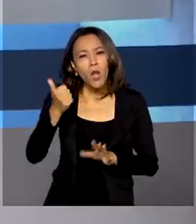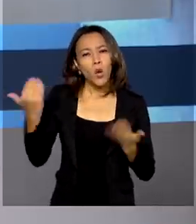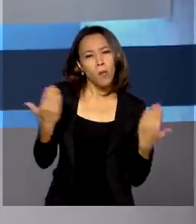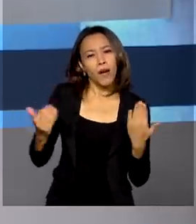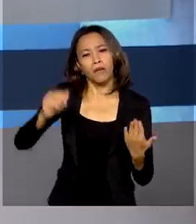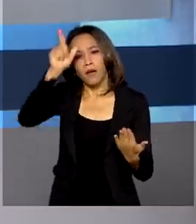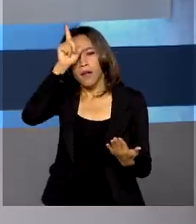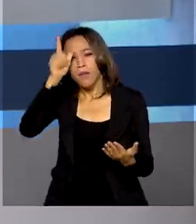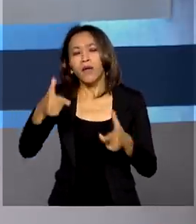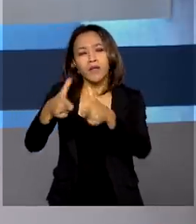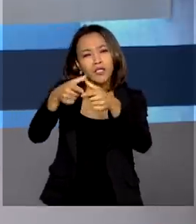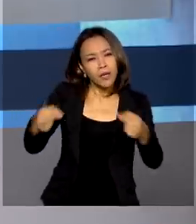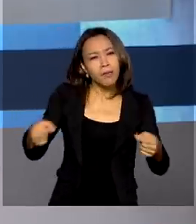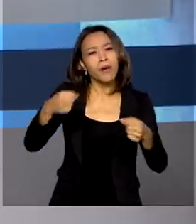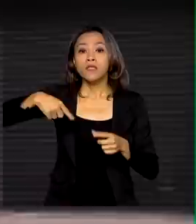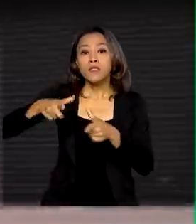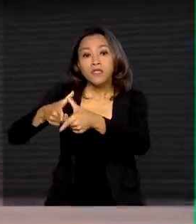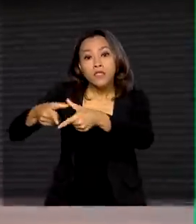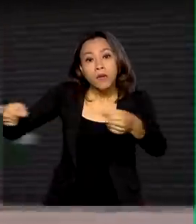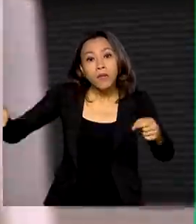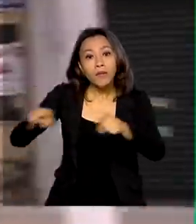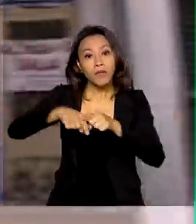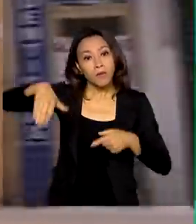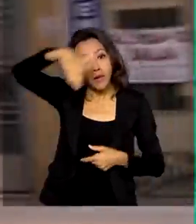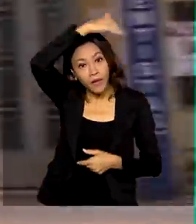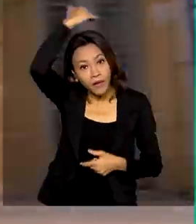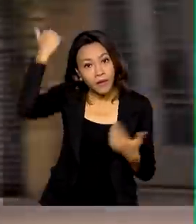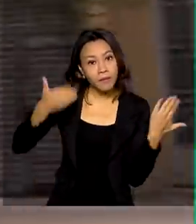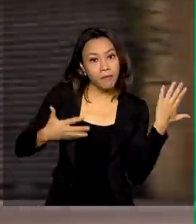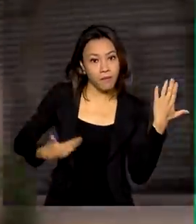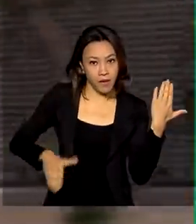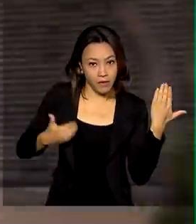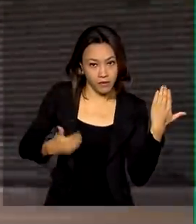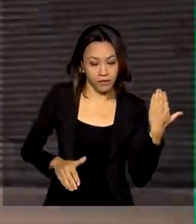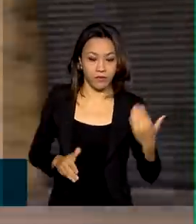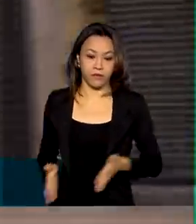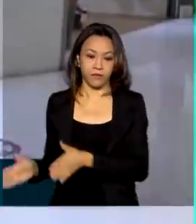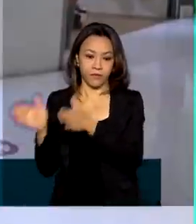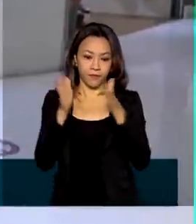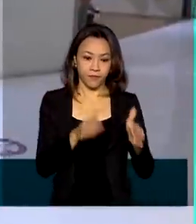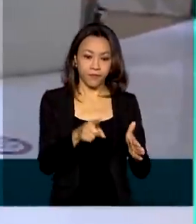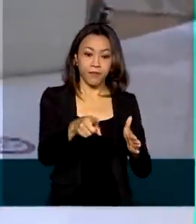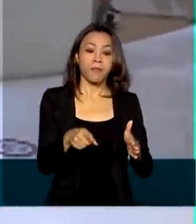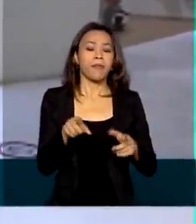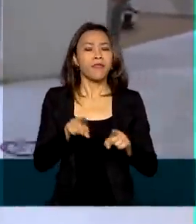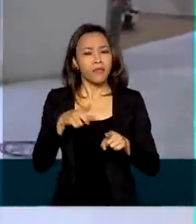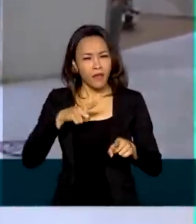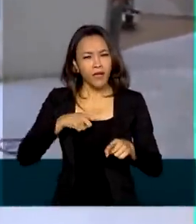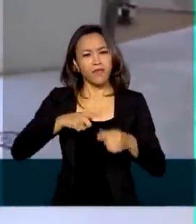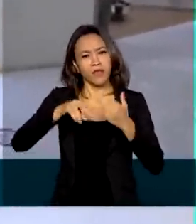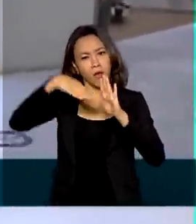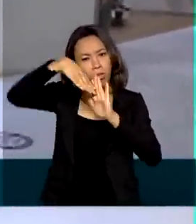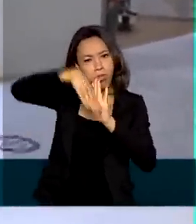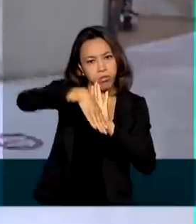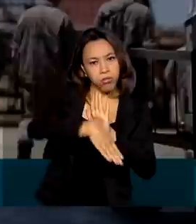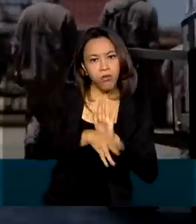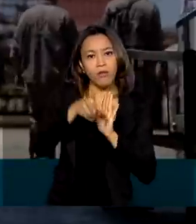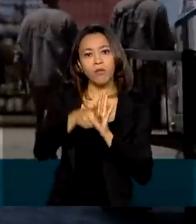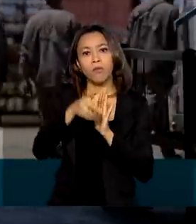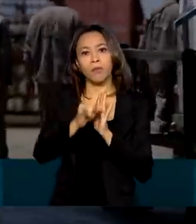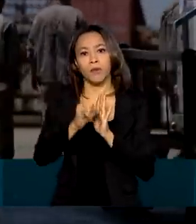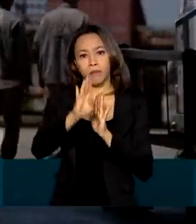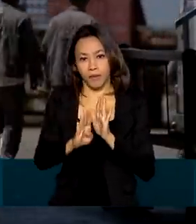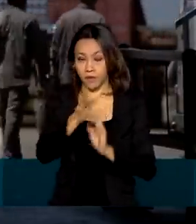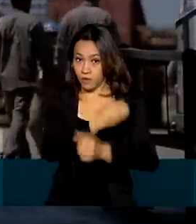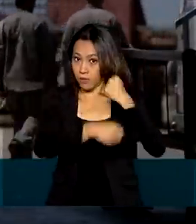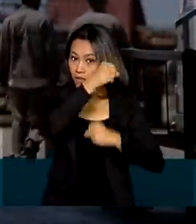Alemanha, Japão e México. A pandemia e o isolamento social fizeram cair o produto interno bruto brasileiro no ano passado,